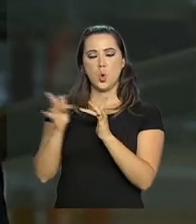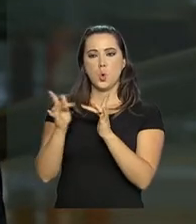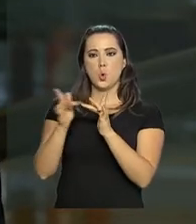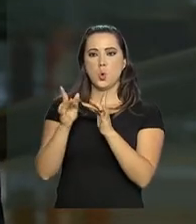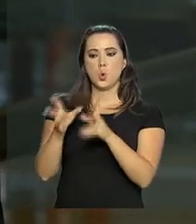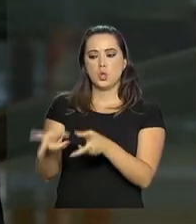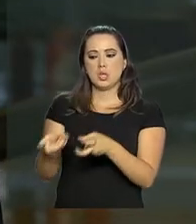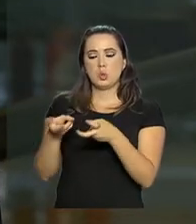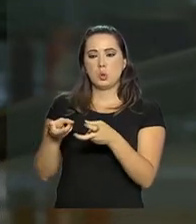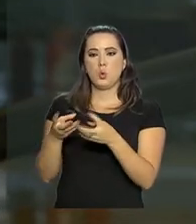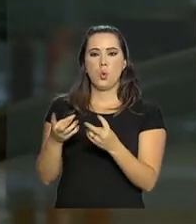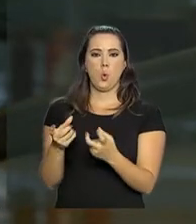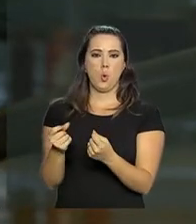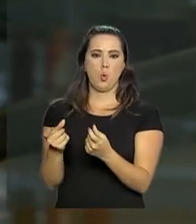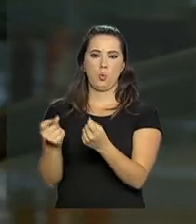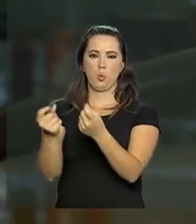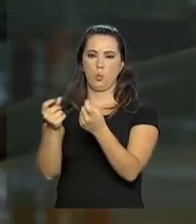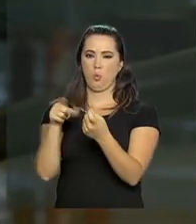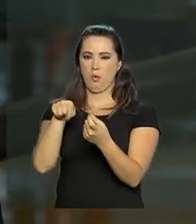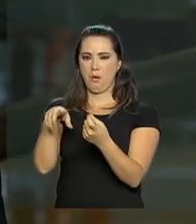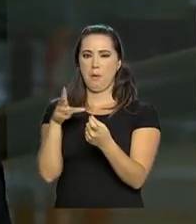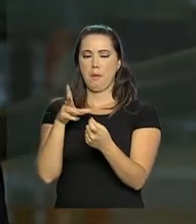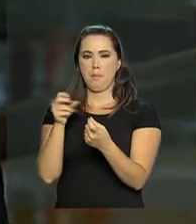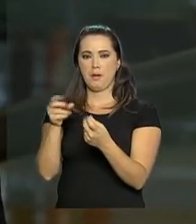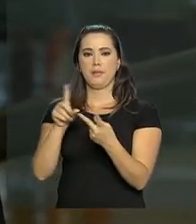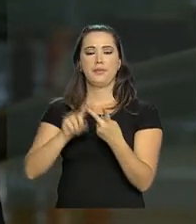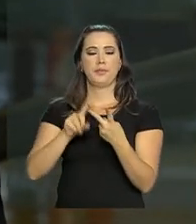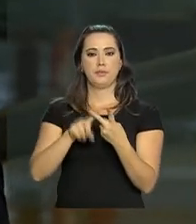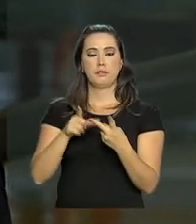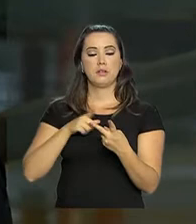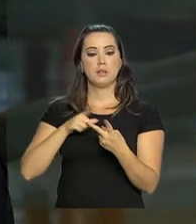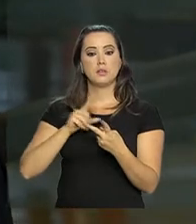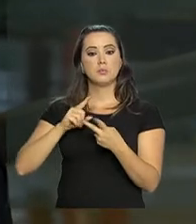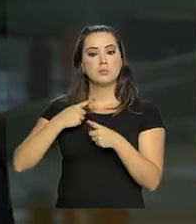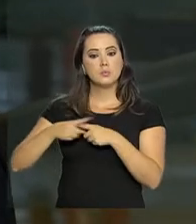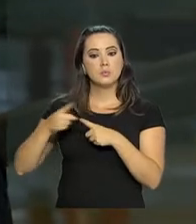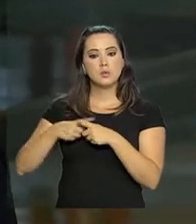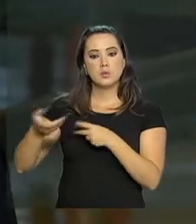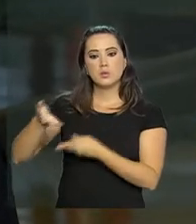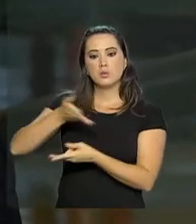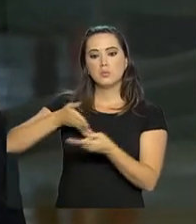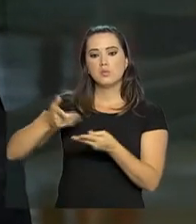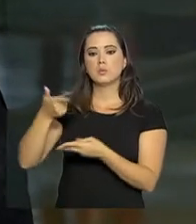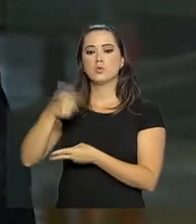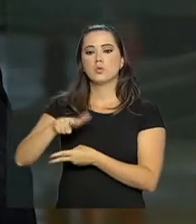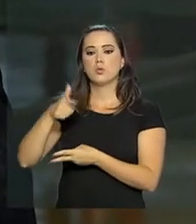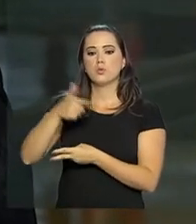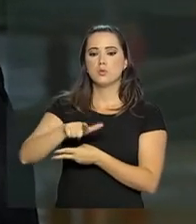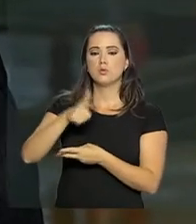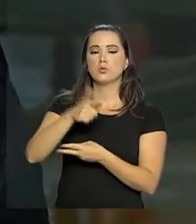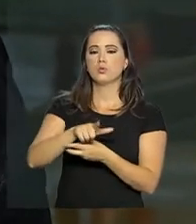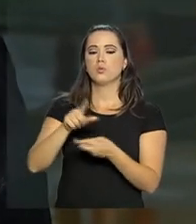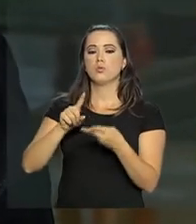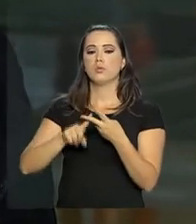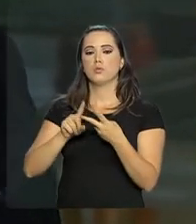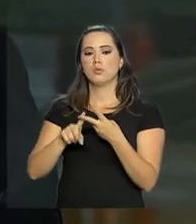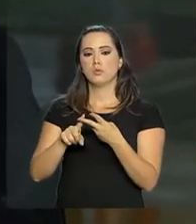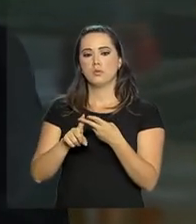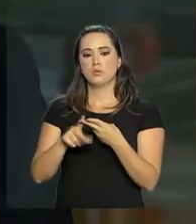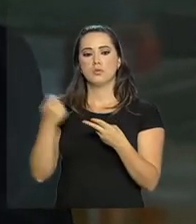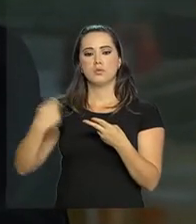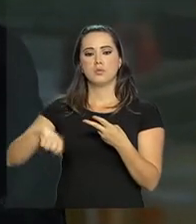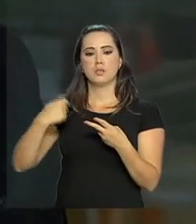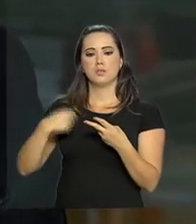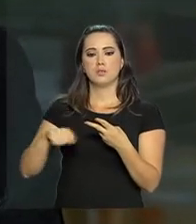fungos e bactérias. Mas há outros riscos. Há riscos relacionados a movimentos repetitivos, há movimentos que